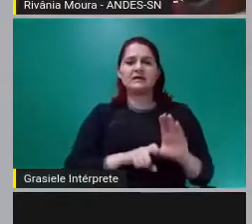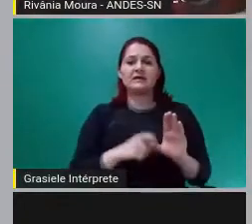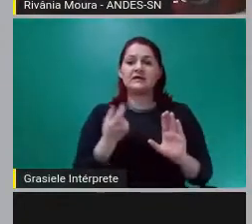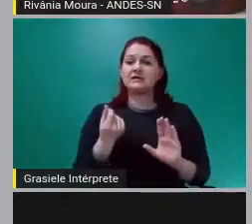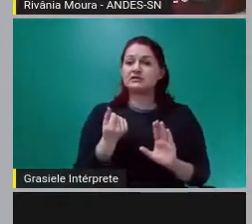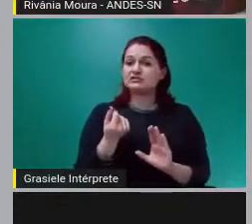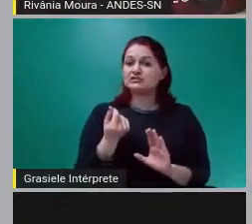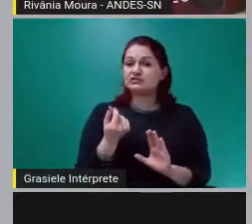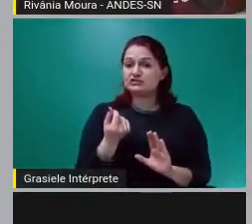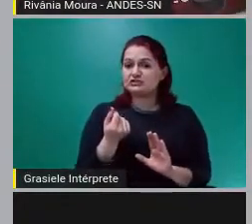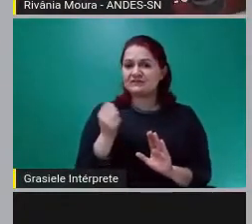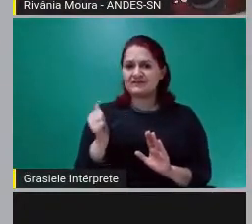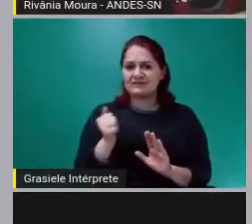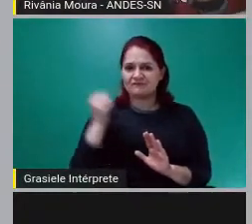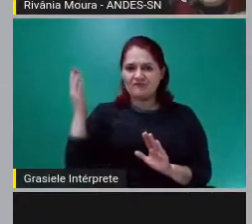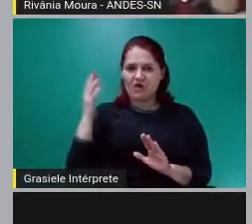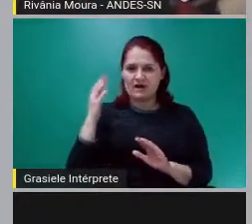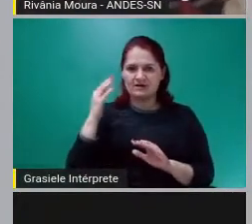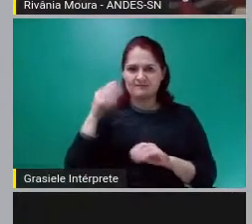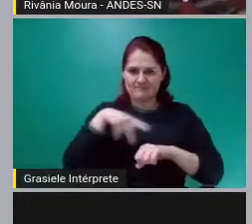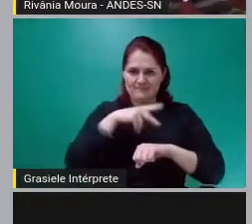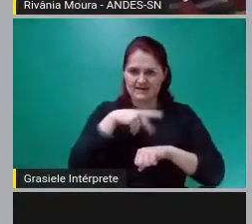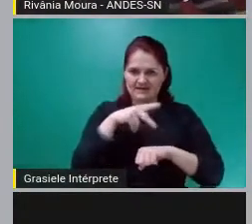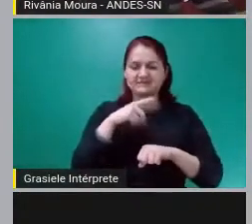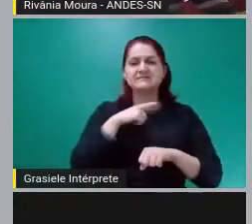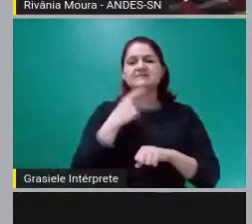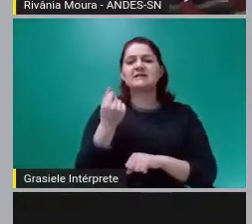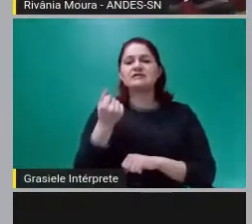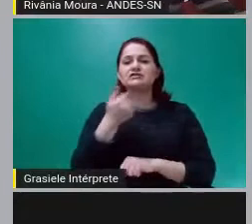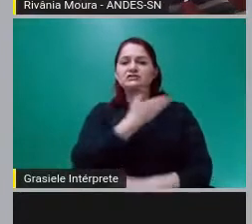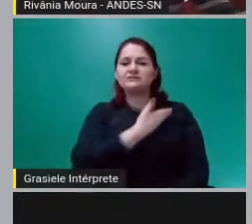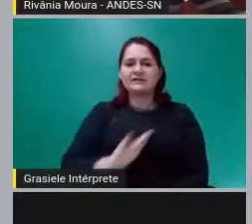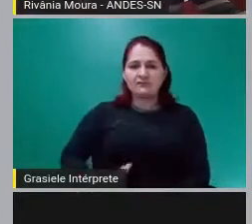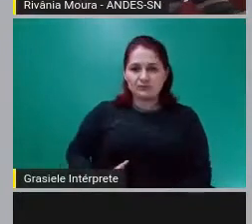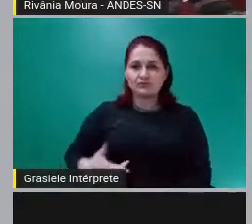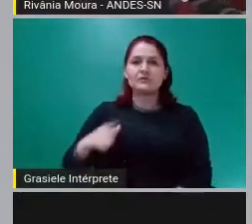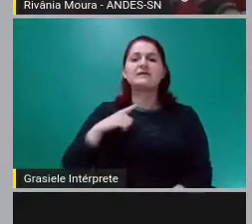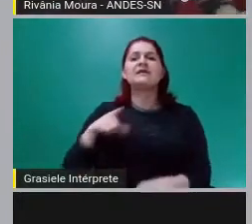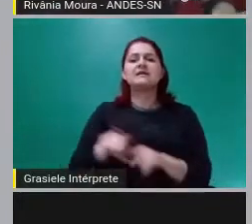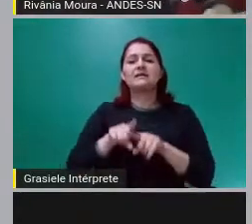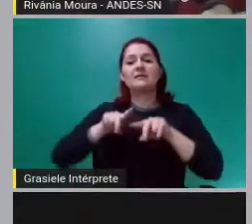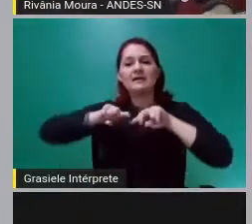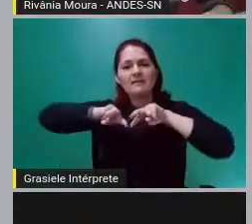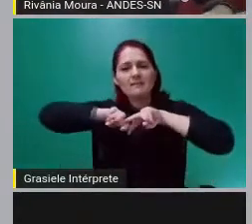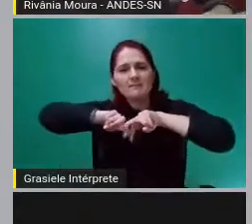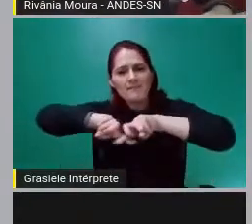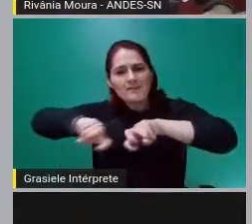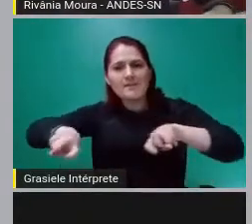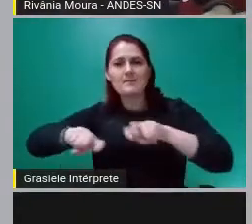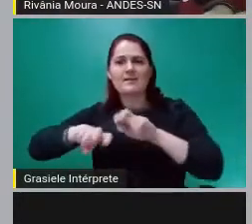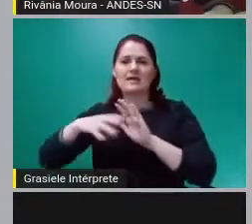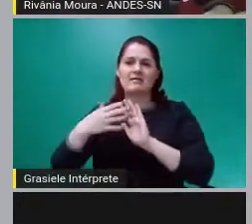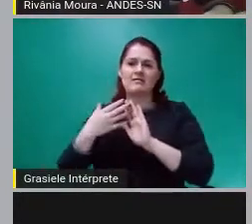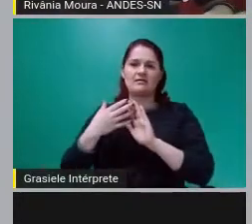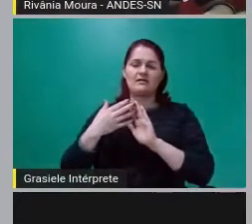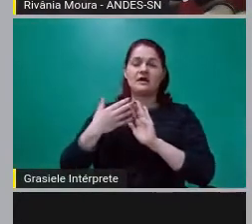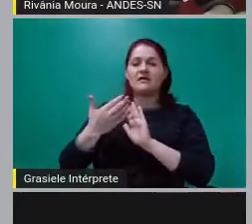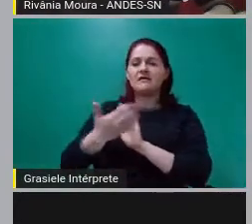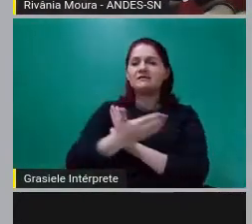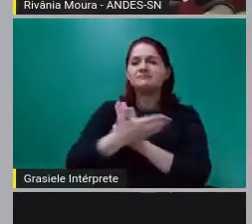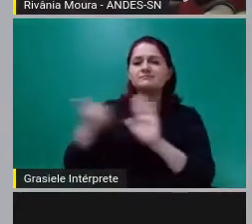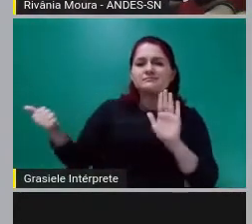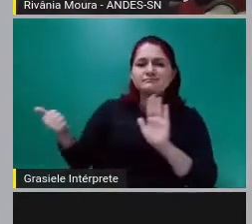dívida pública, expropriação fiscal dos trabalhadores, reformas liberais,